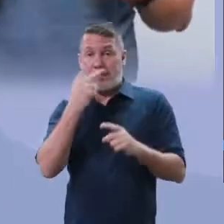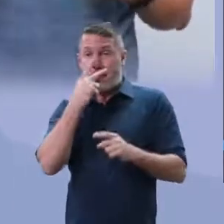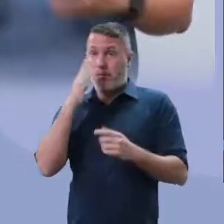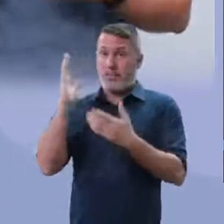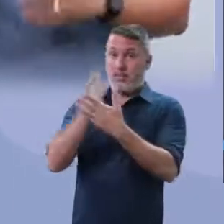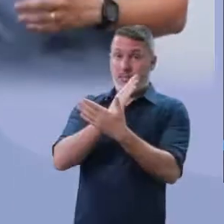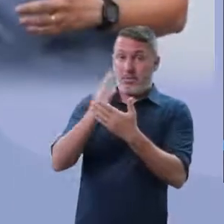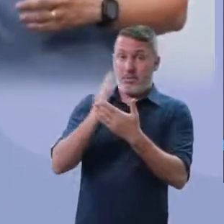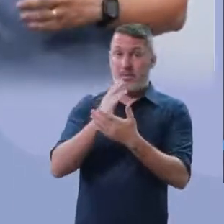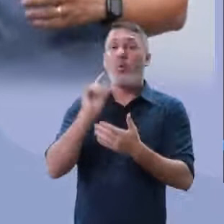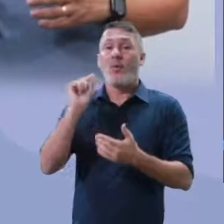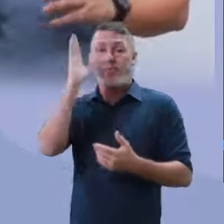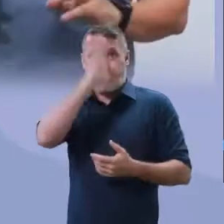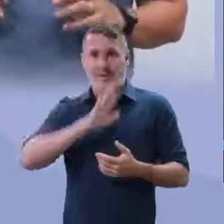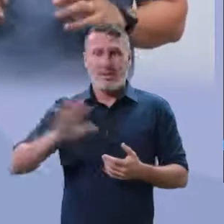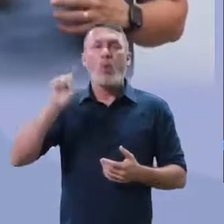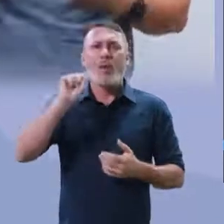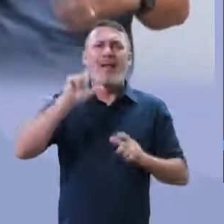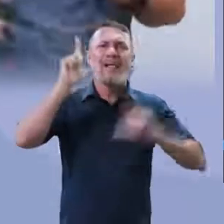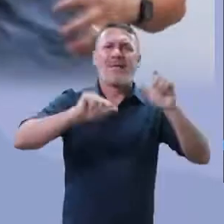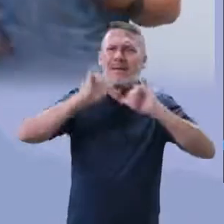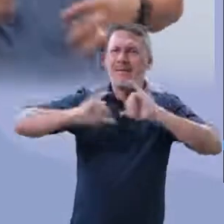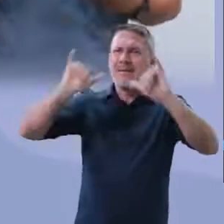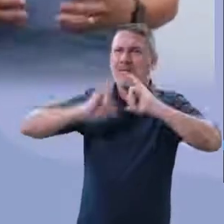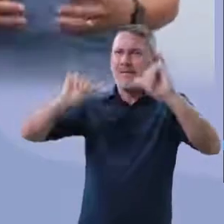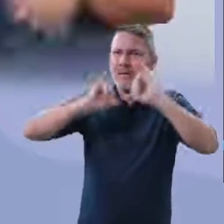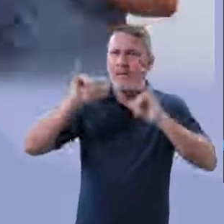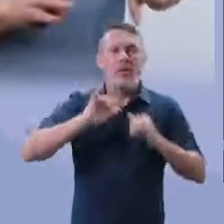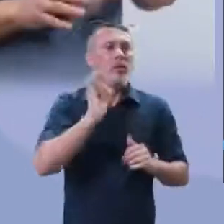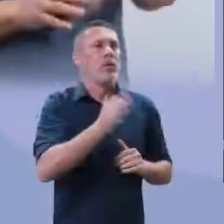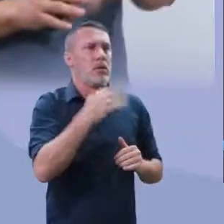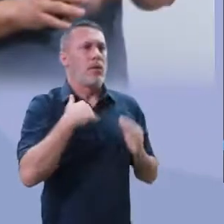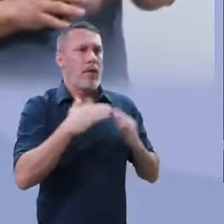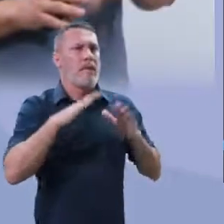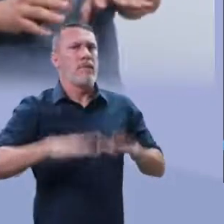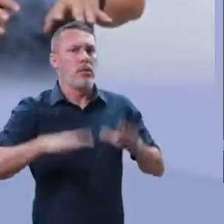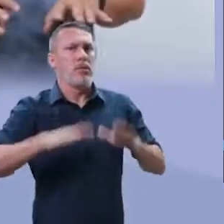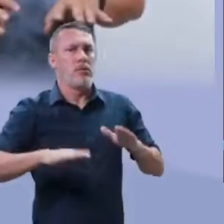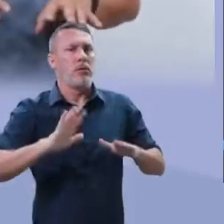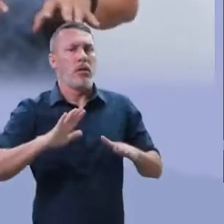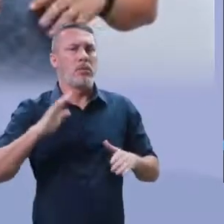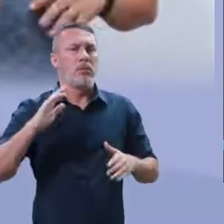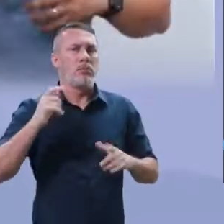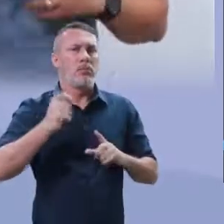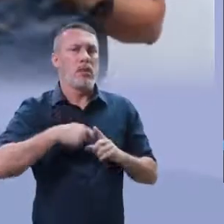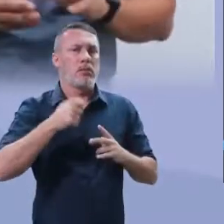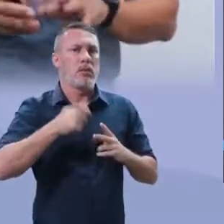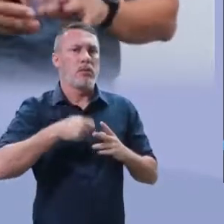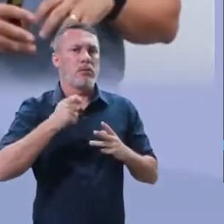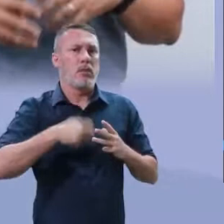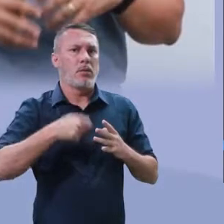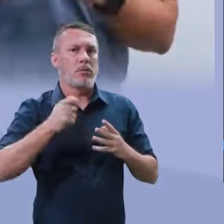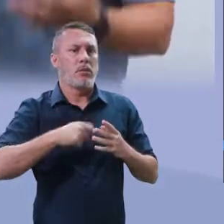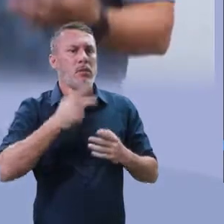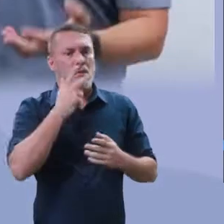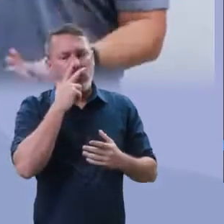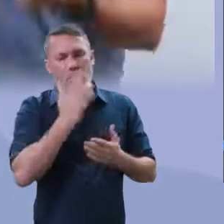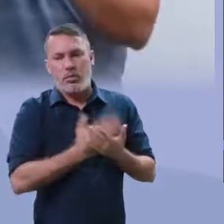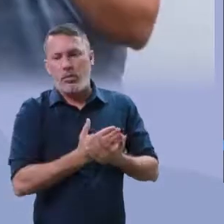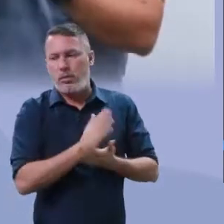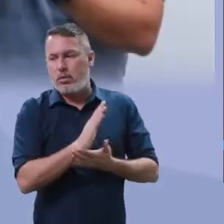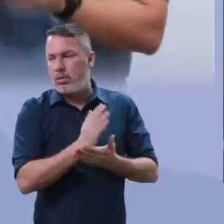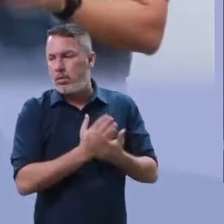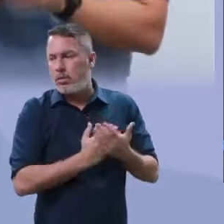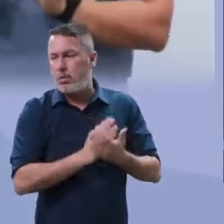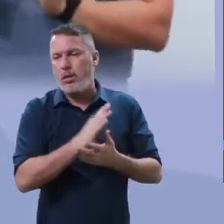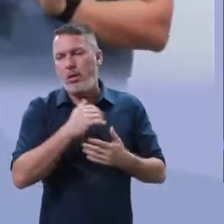em isolamento só quando era midiático. Só que está tão chato o cara dentro de casa que eu vou sair do isolamento. Parece que assim, por ser chato